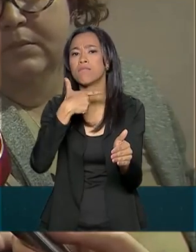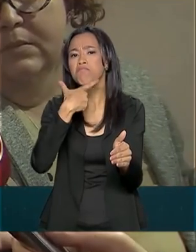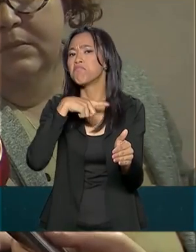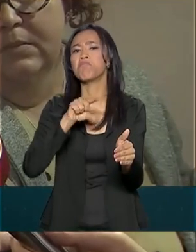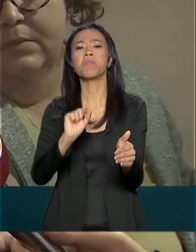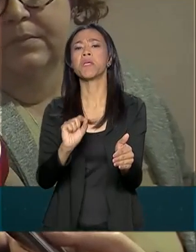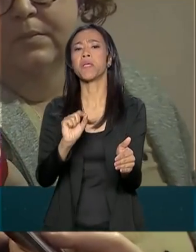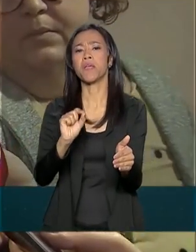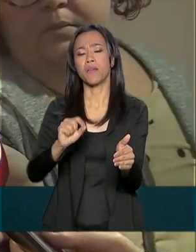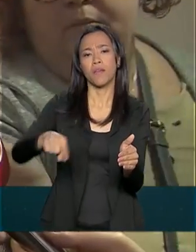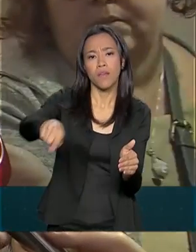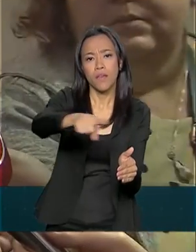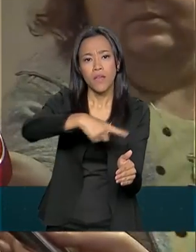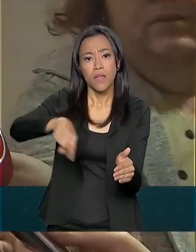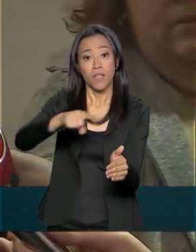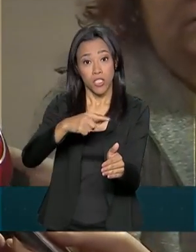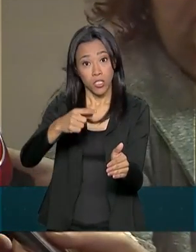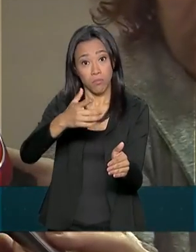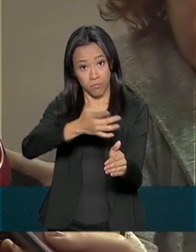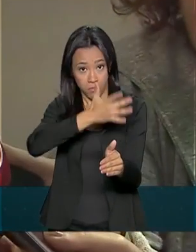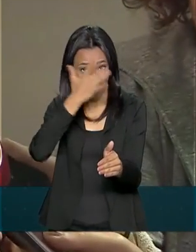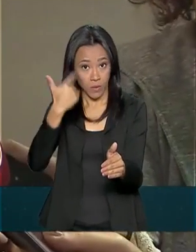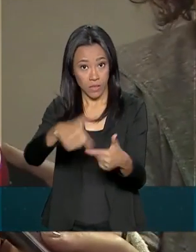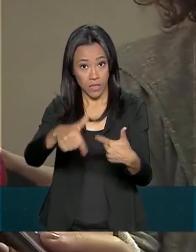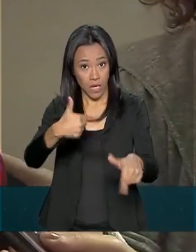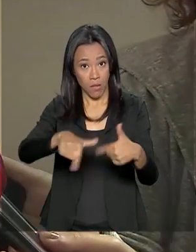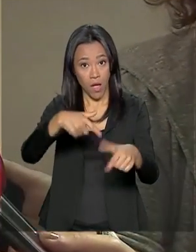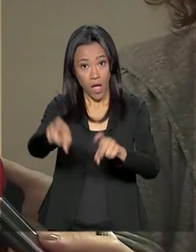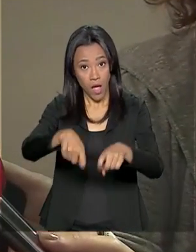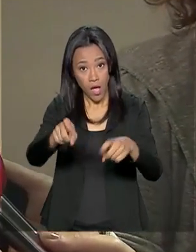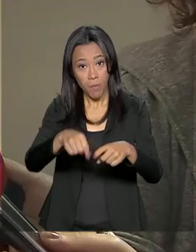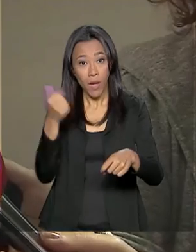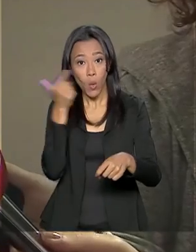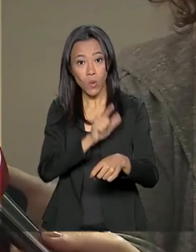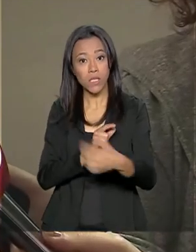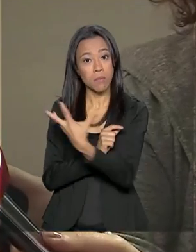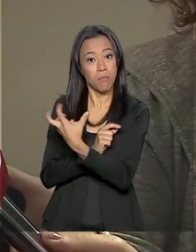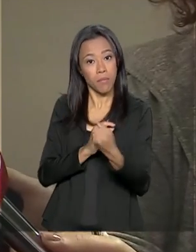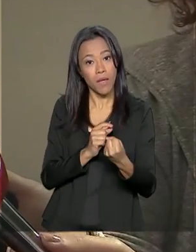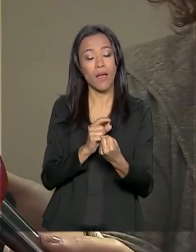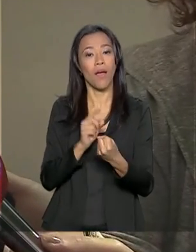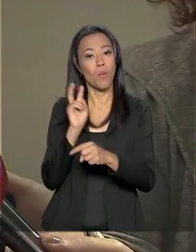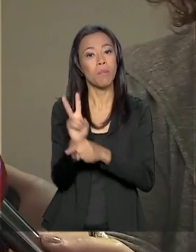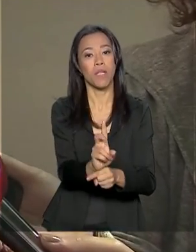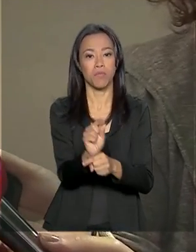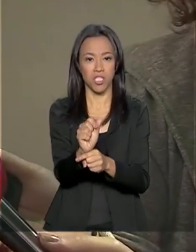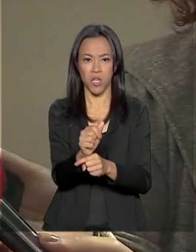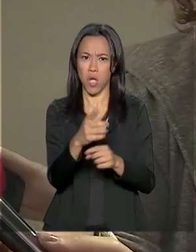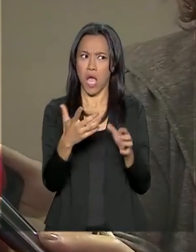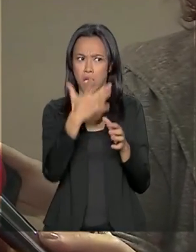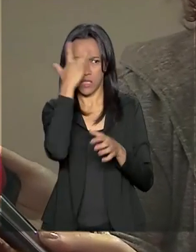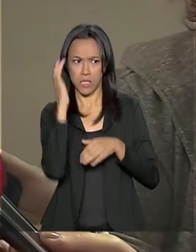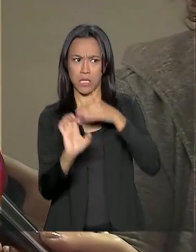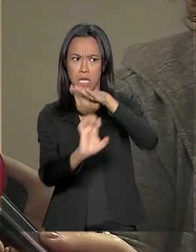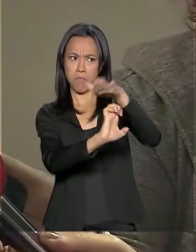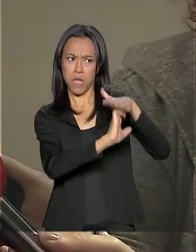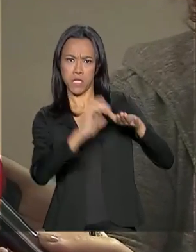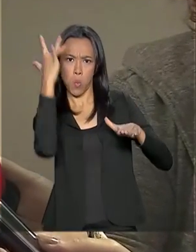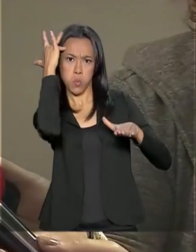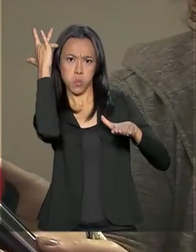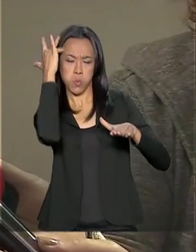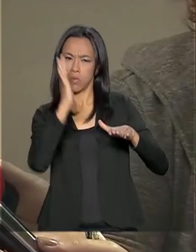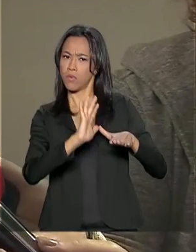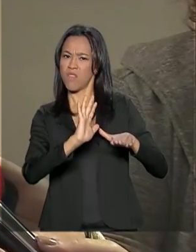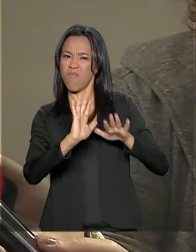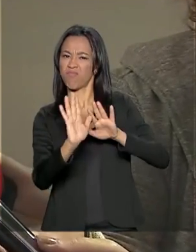no número maior de produtores para pegar esse plano safra. Não é que nós vamos discriminar os maiores. Os maiores nós vamos dar outras